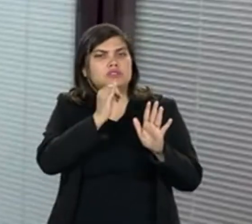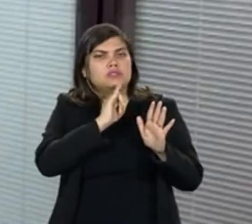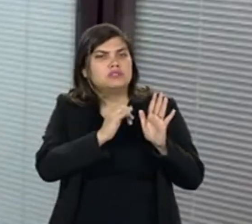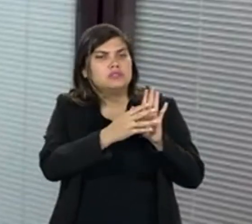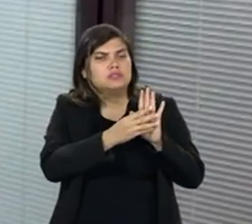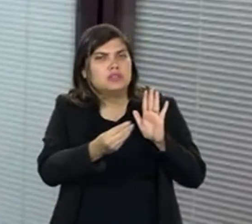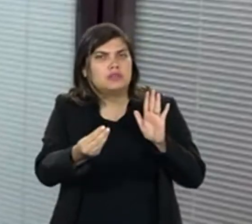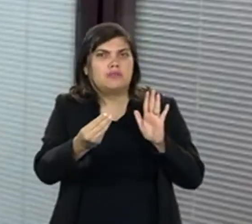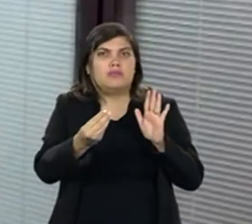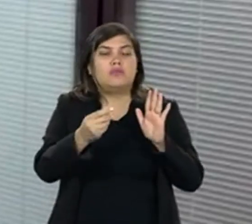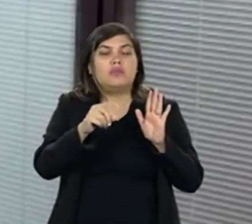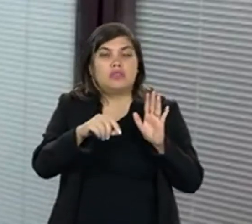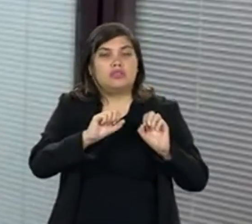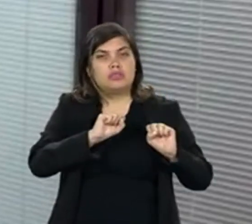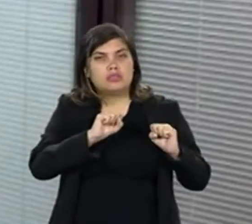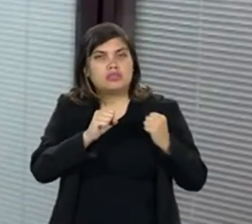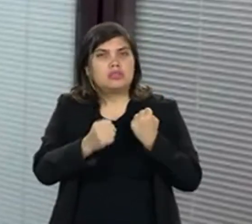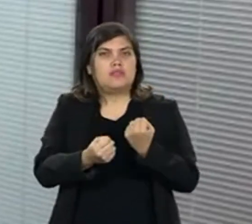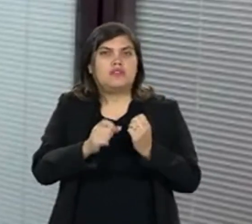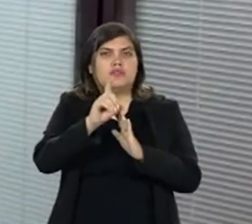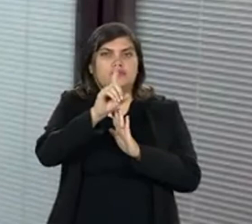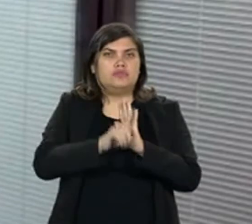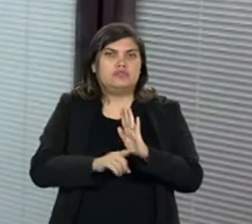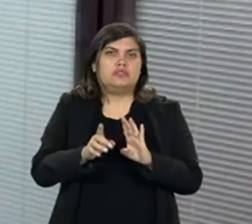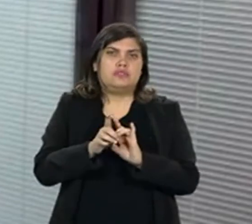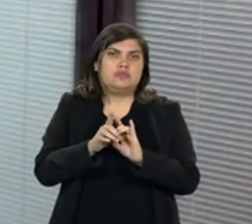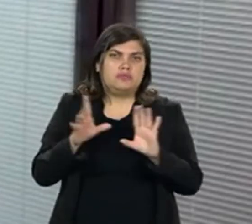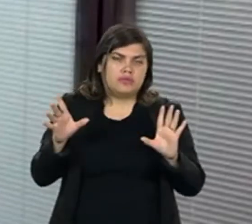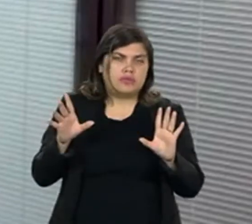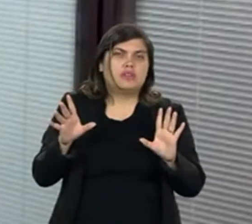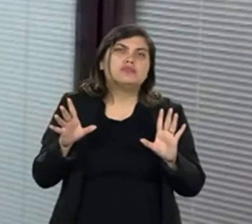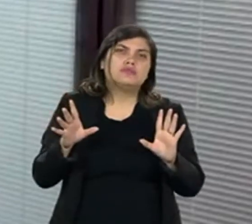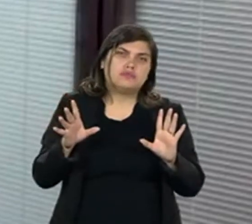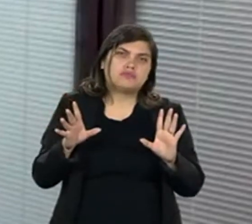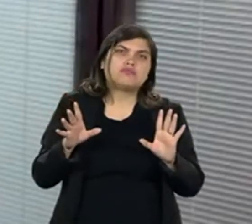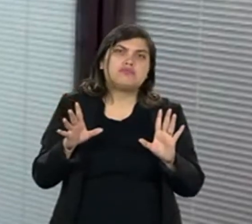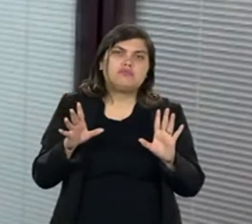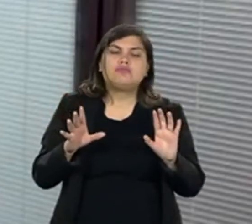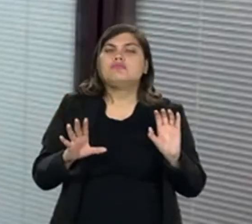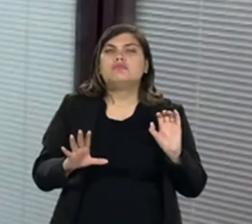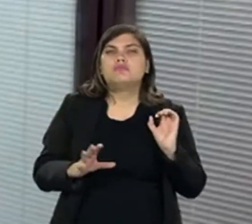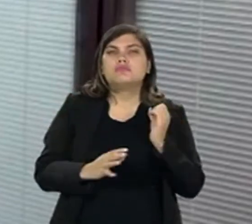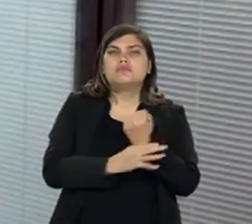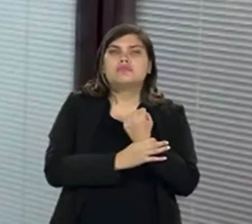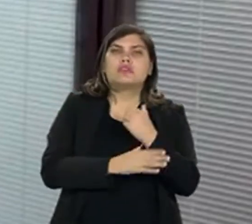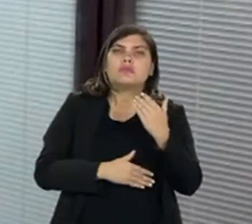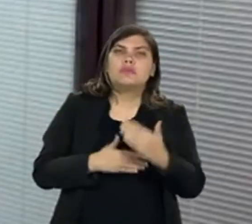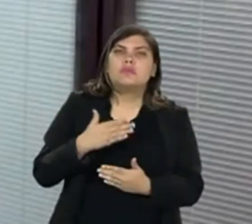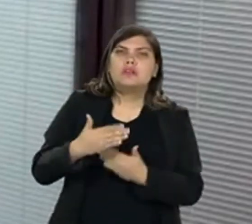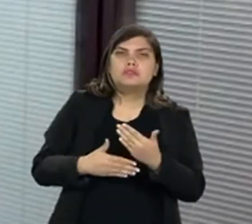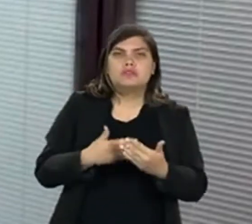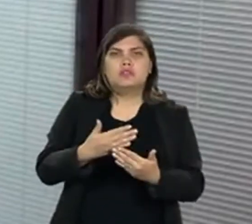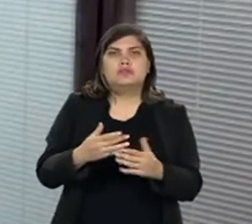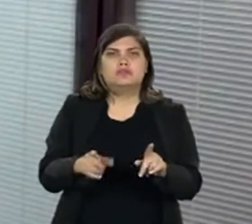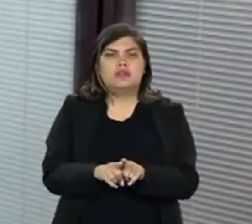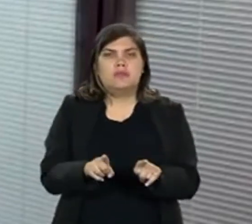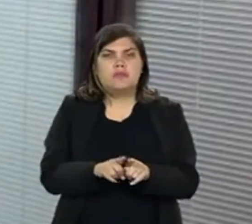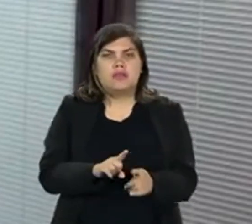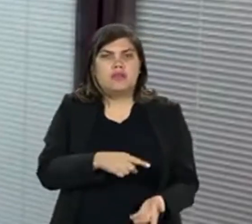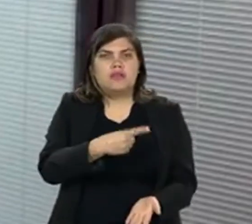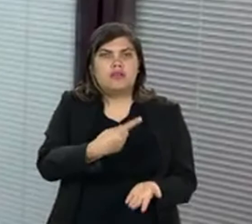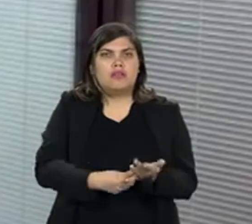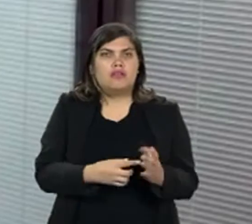exemplar essa defesa dos direitos democráticos, a garantia desse